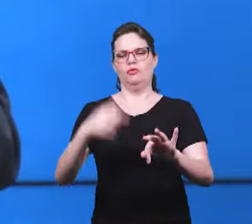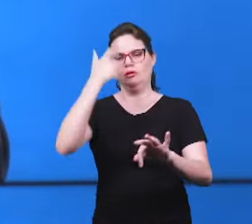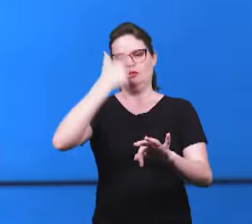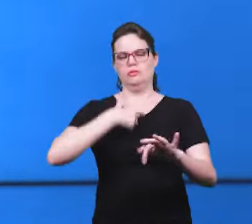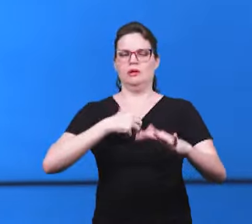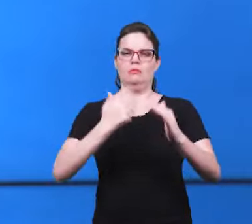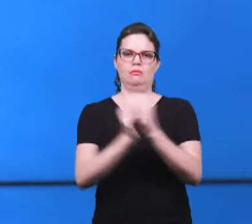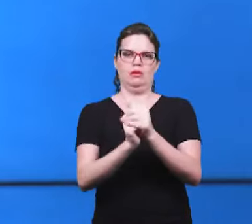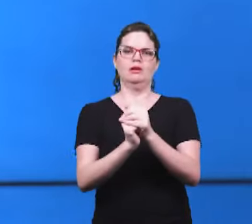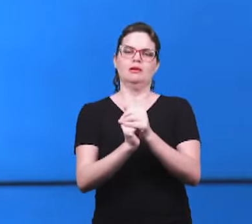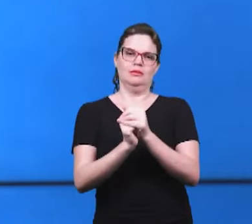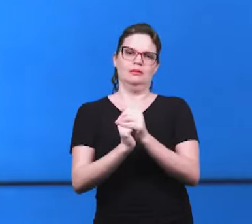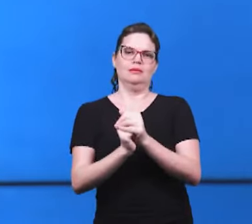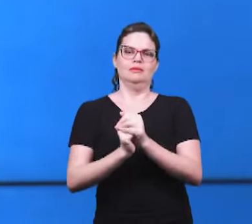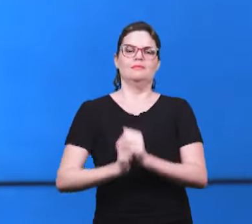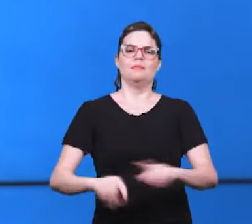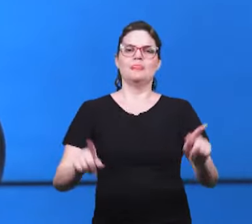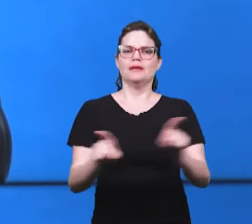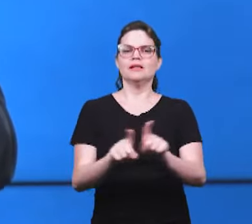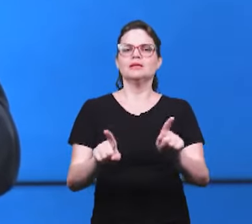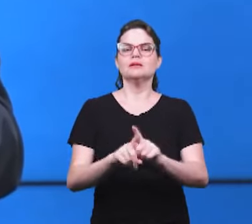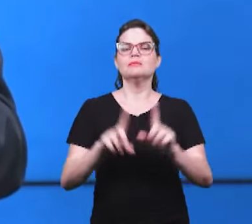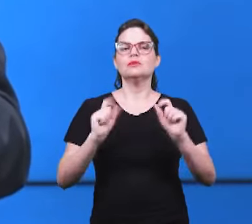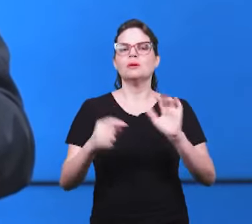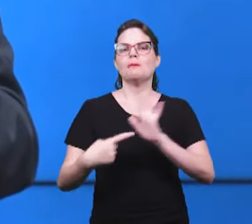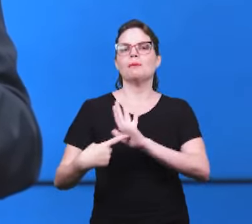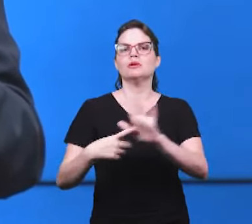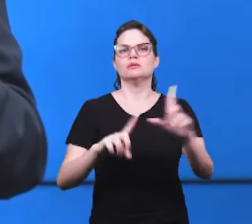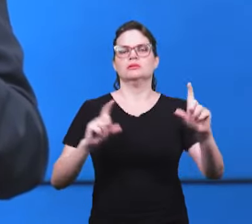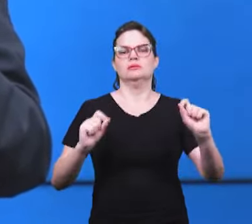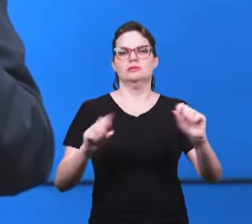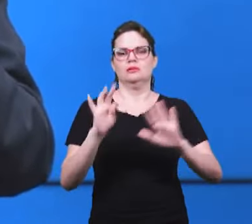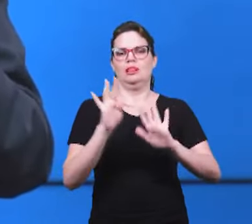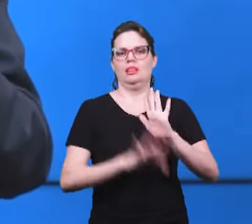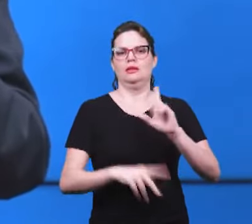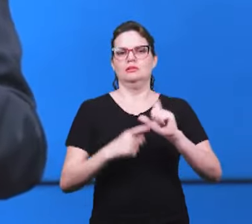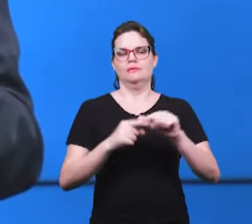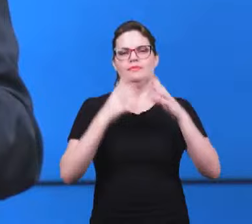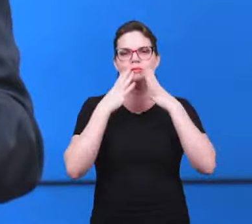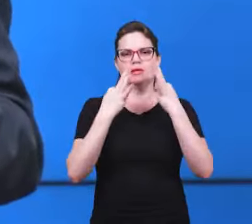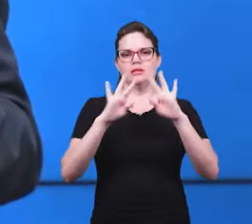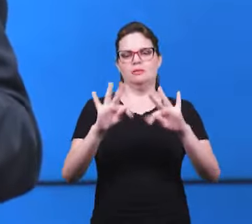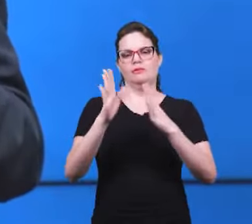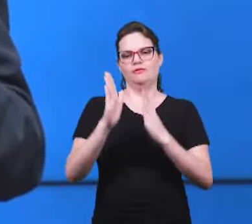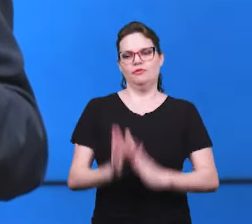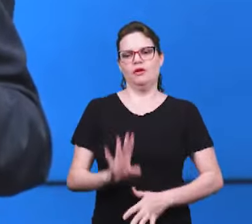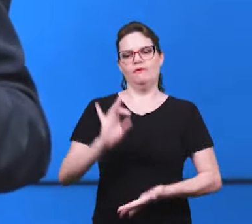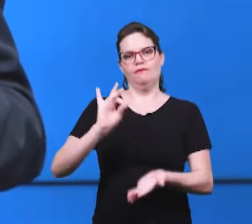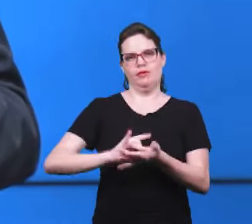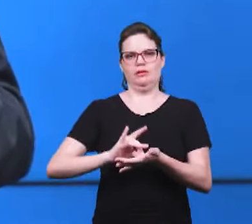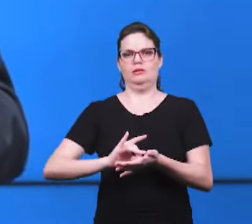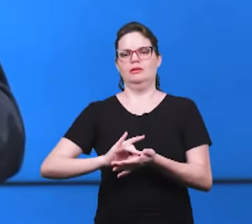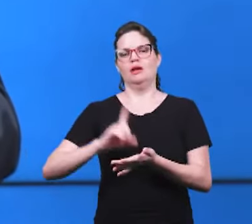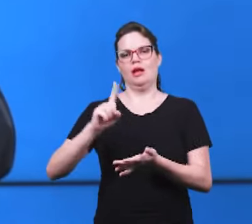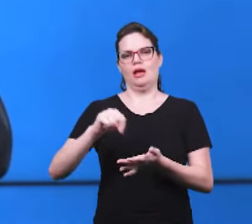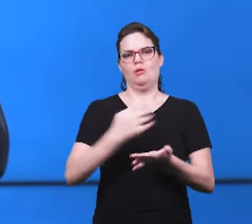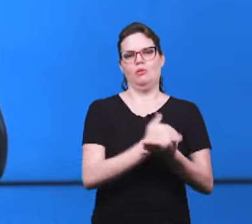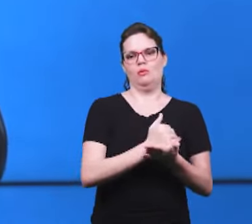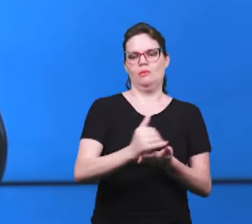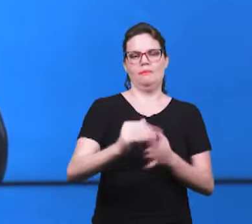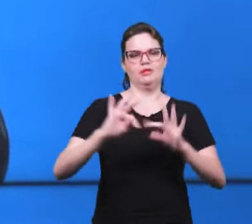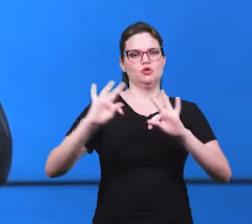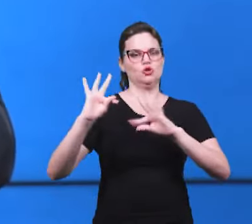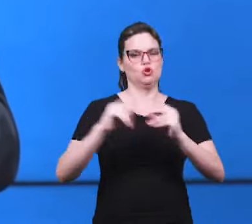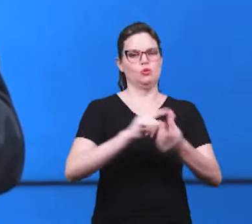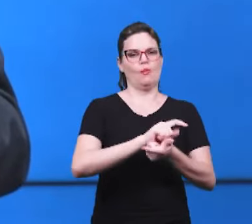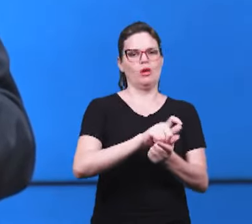e ele é exatamente na expressão do texto a testemunha fiel e verdadeira e ele é o princípio da